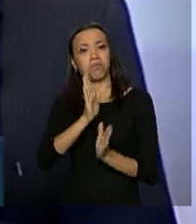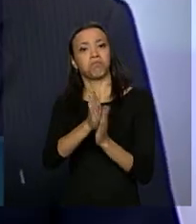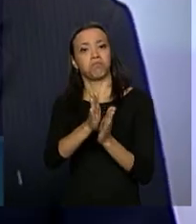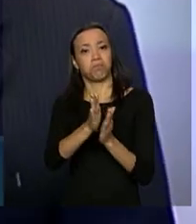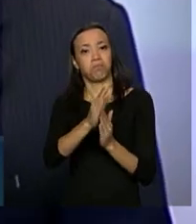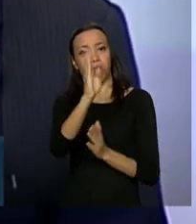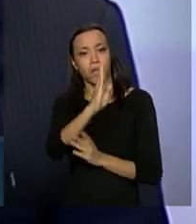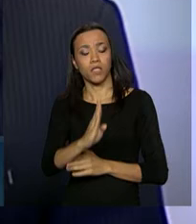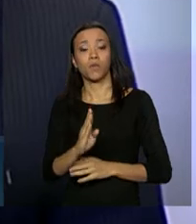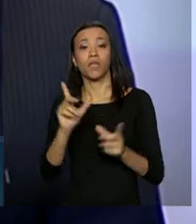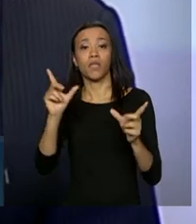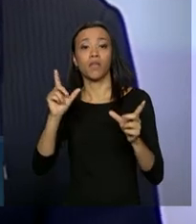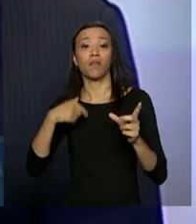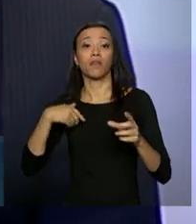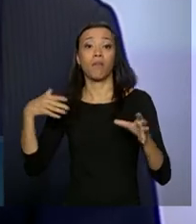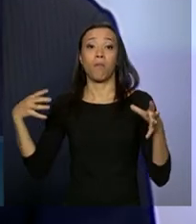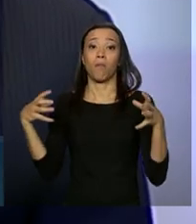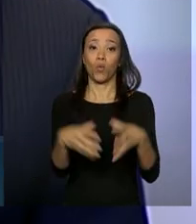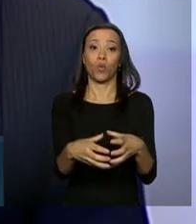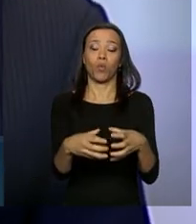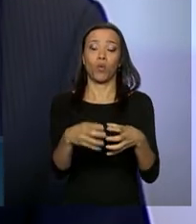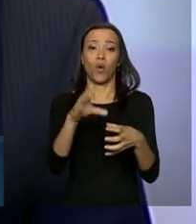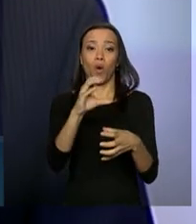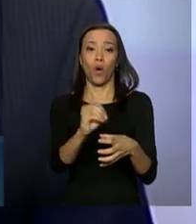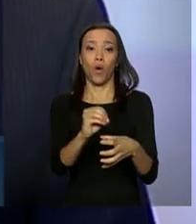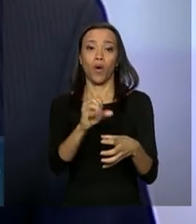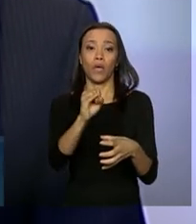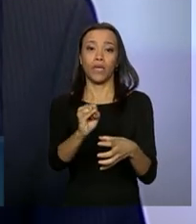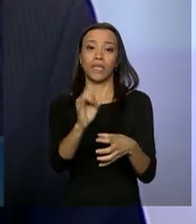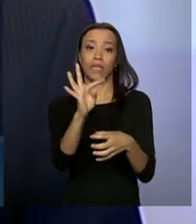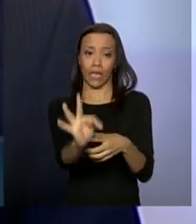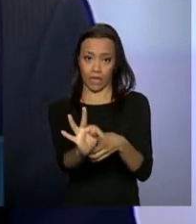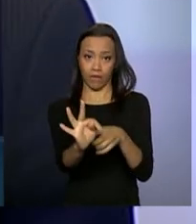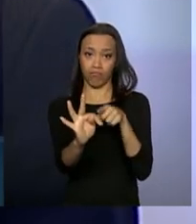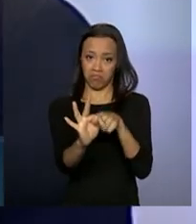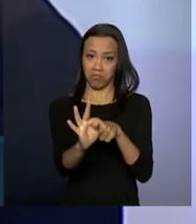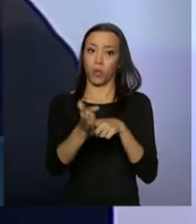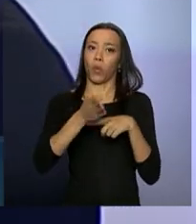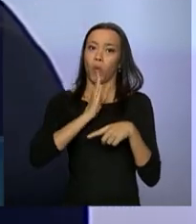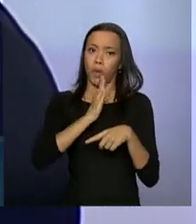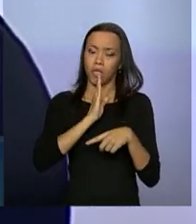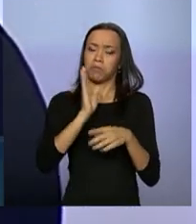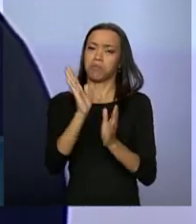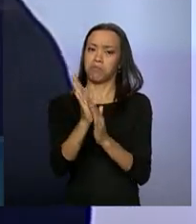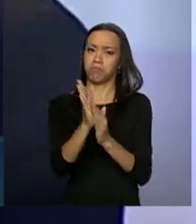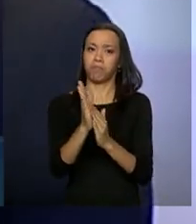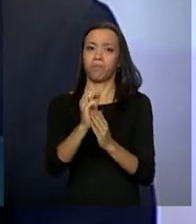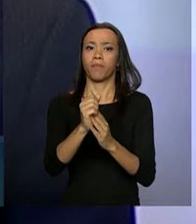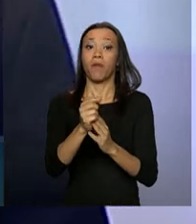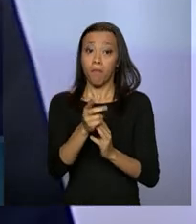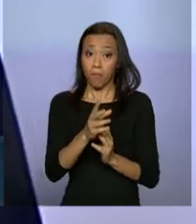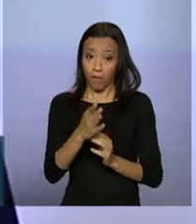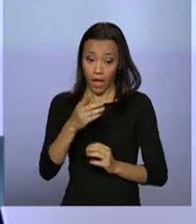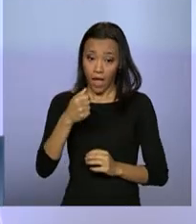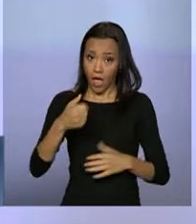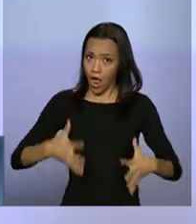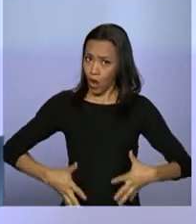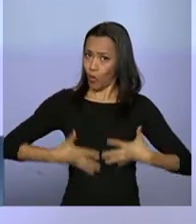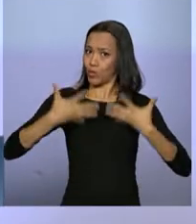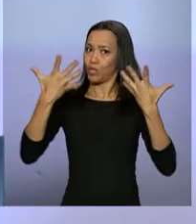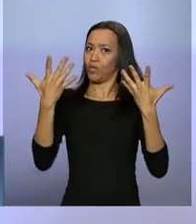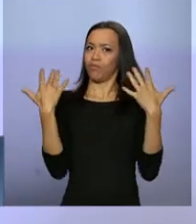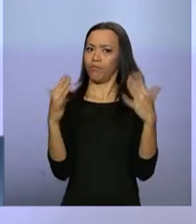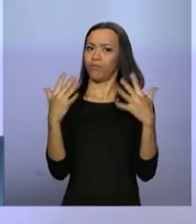a OIT. E, para isso, continuar, para esses elogios continuarem, é necessário que a gente